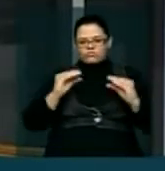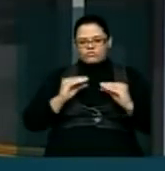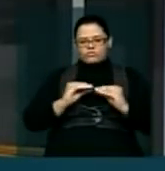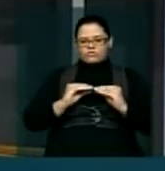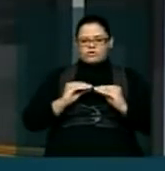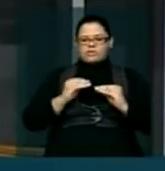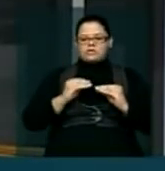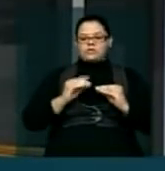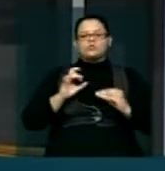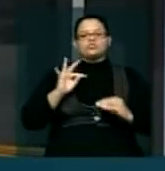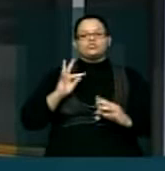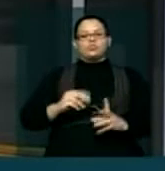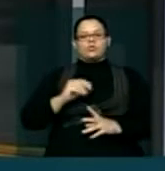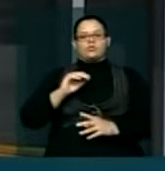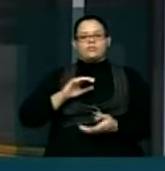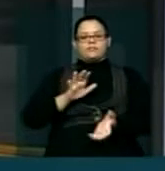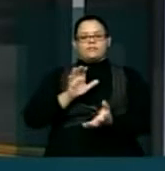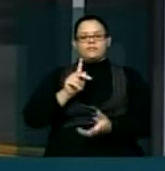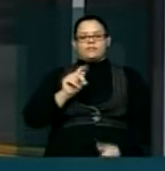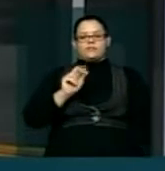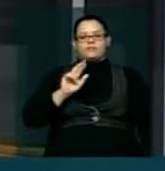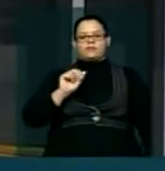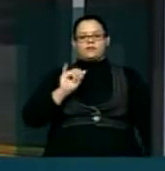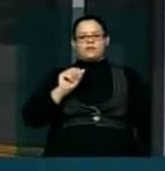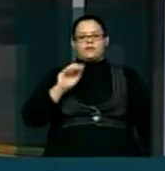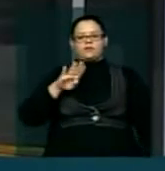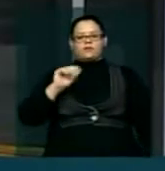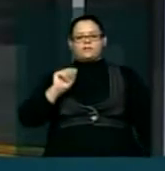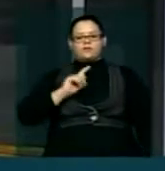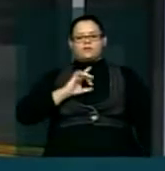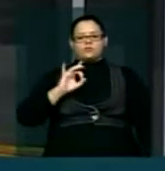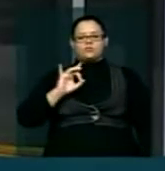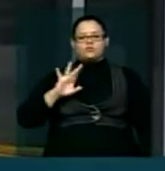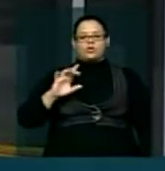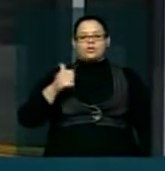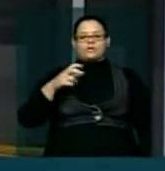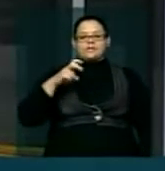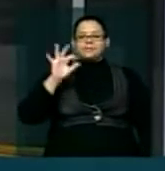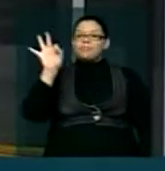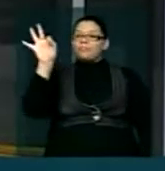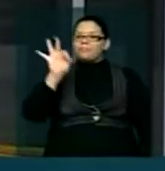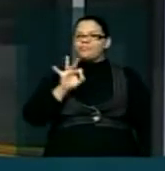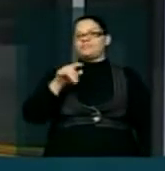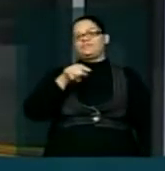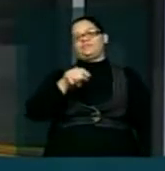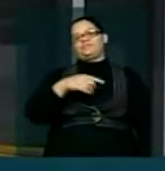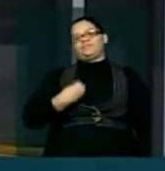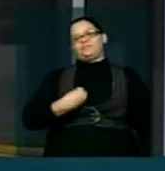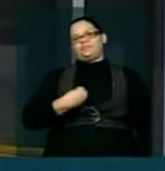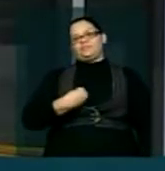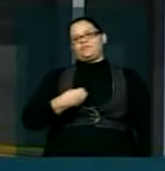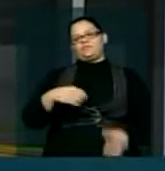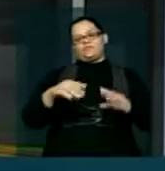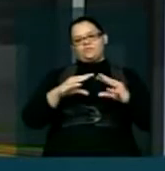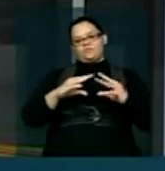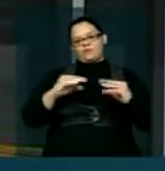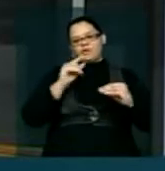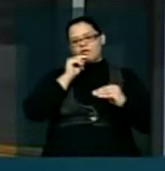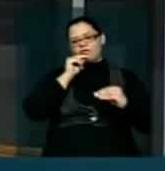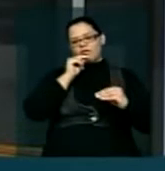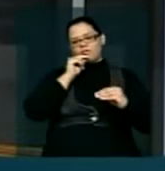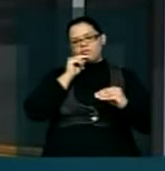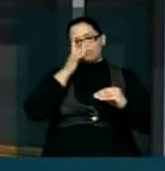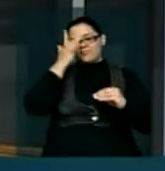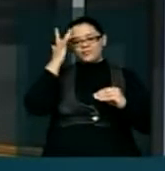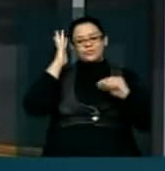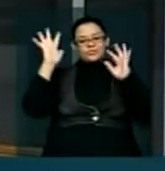contingente total de águas neste instante preservado. É, portanto, uma situação dramática. Rebanhos são dizimados, sonhos